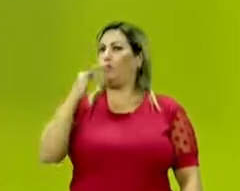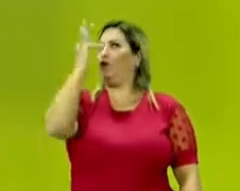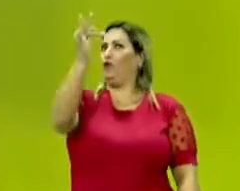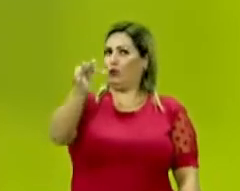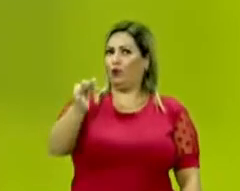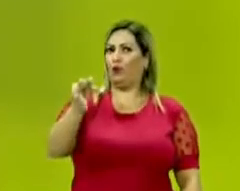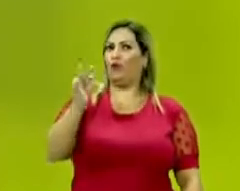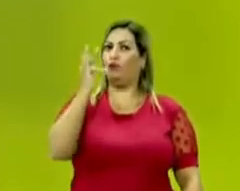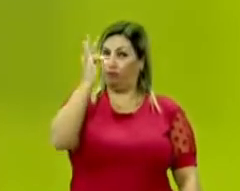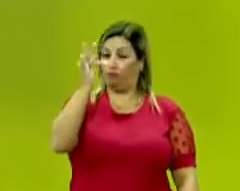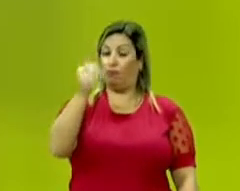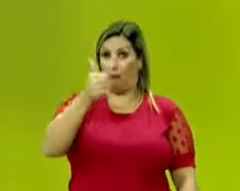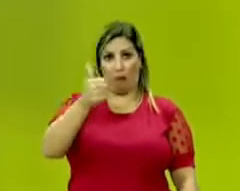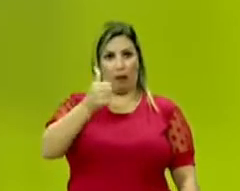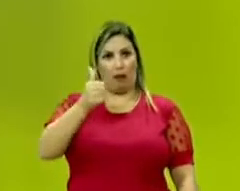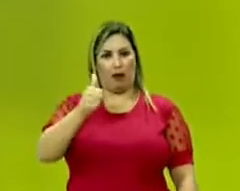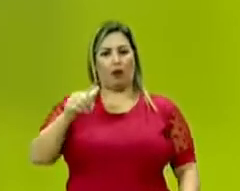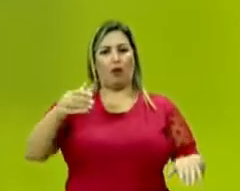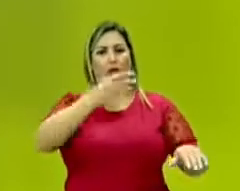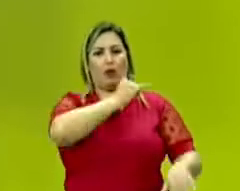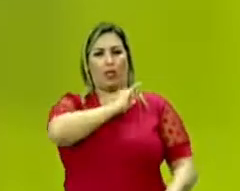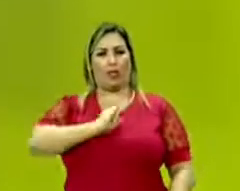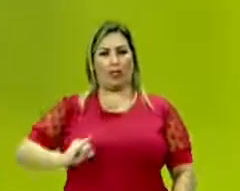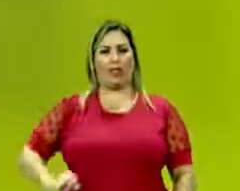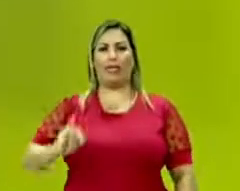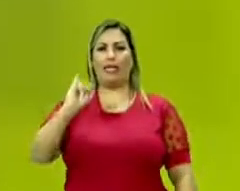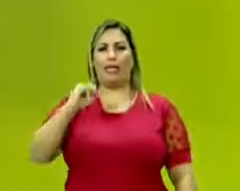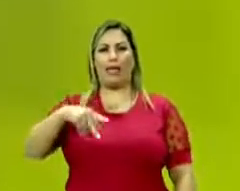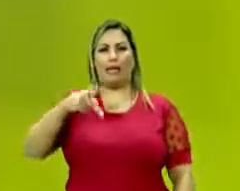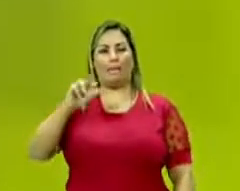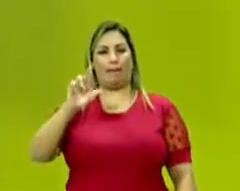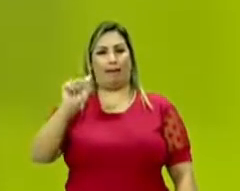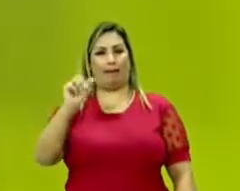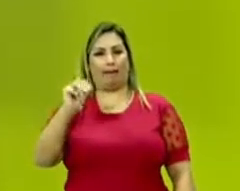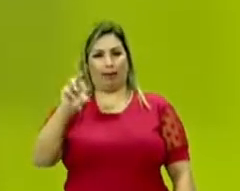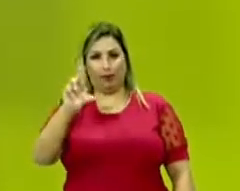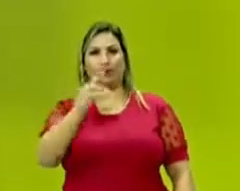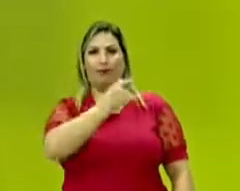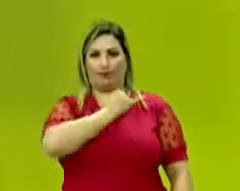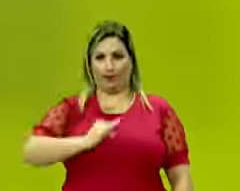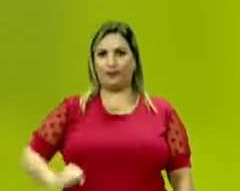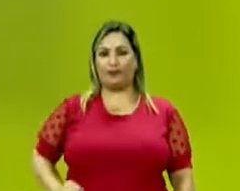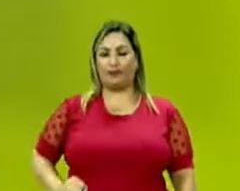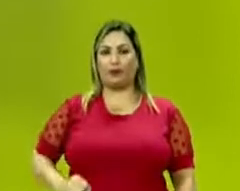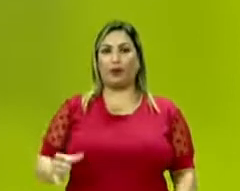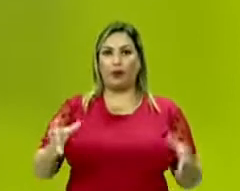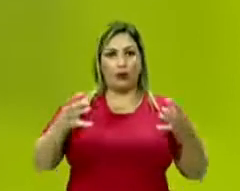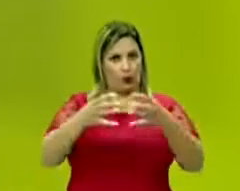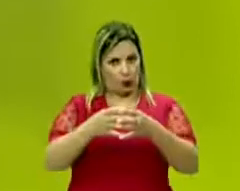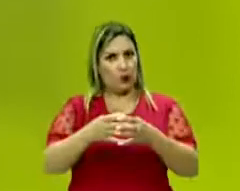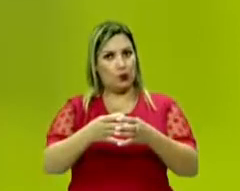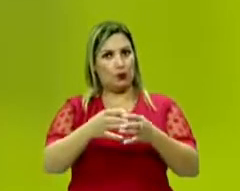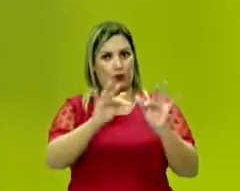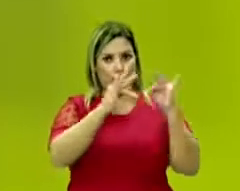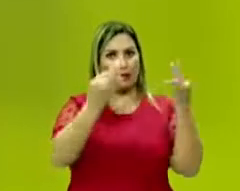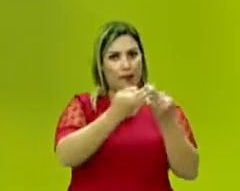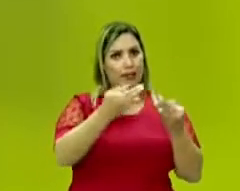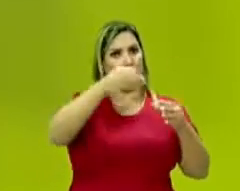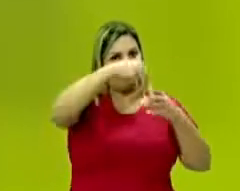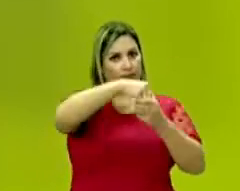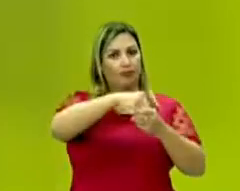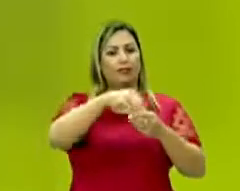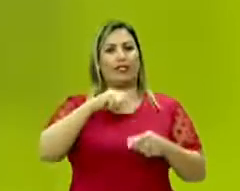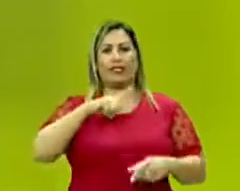futuramente, o nosso primeiro imperador. Muito mais do que esse núcleo familiar, nós temos